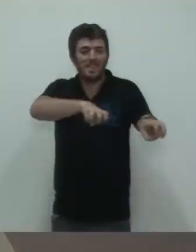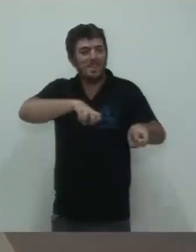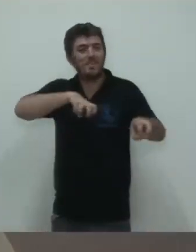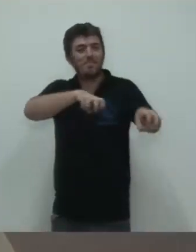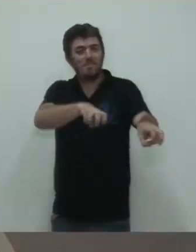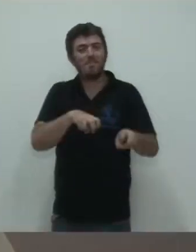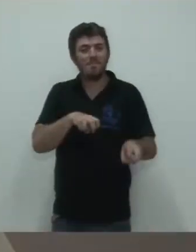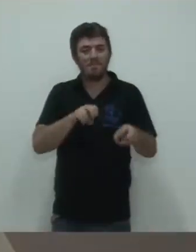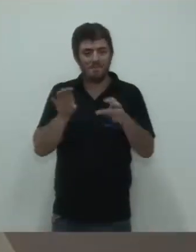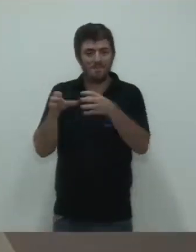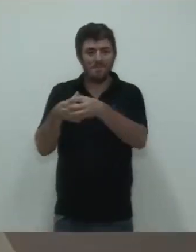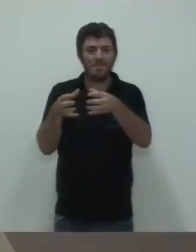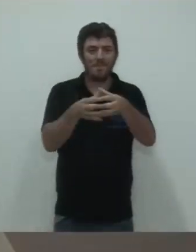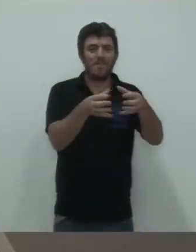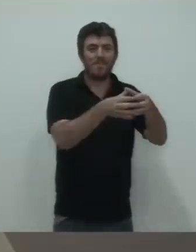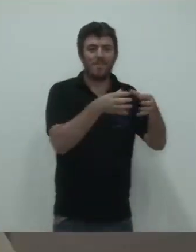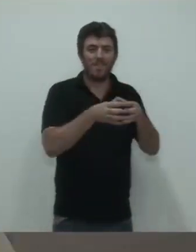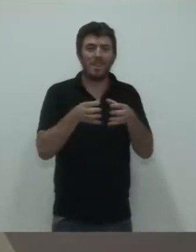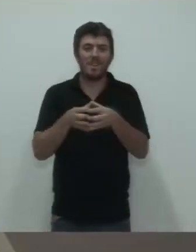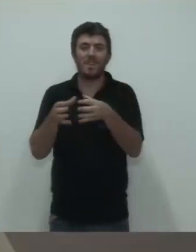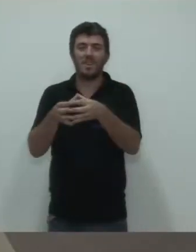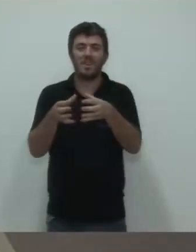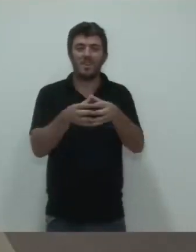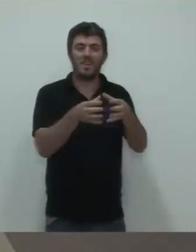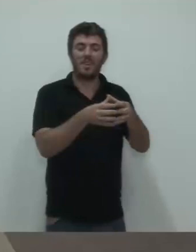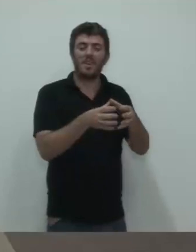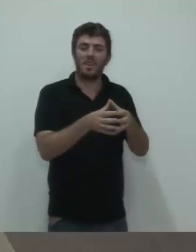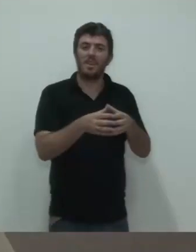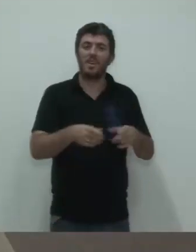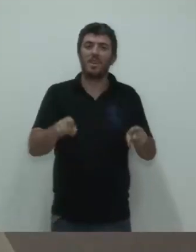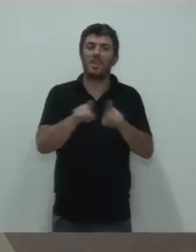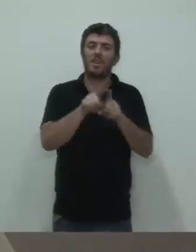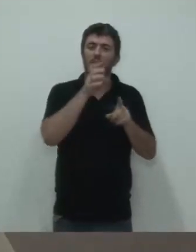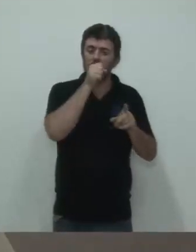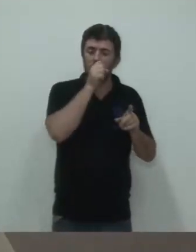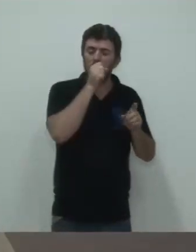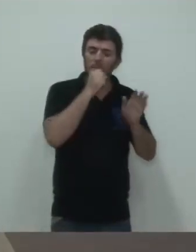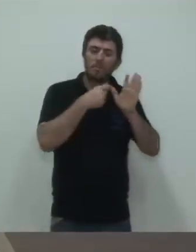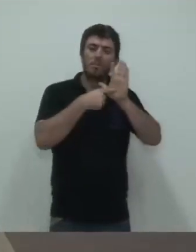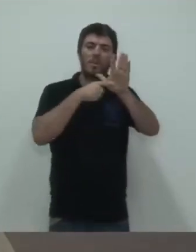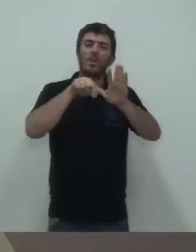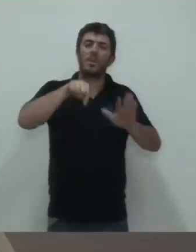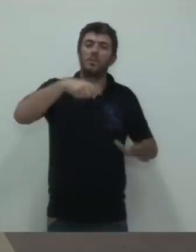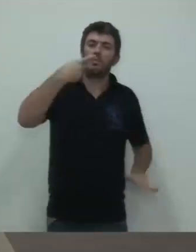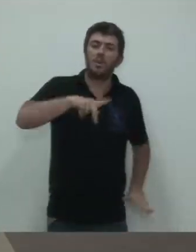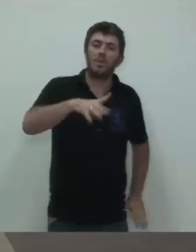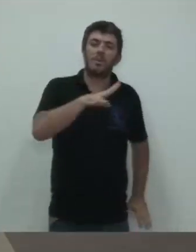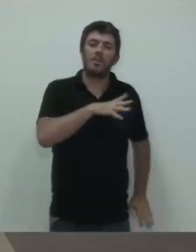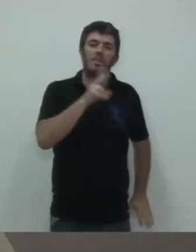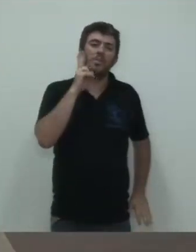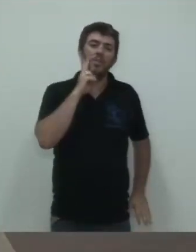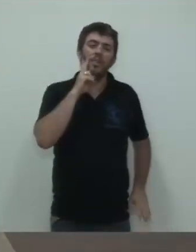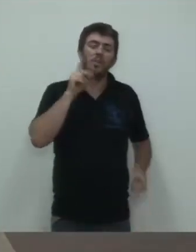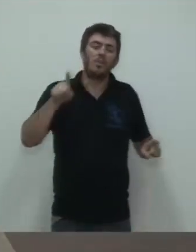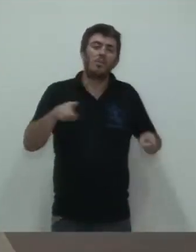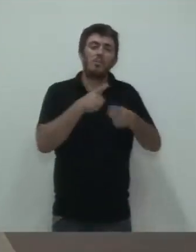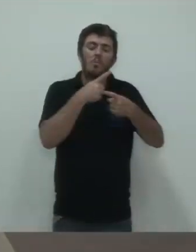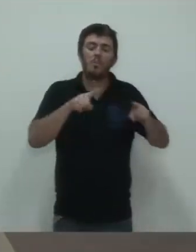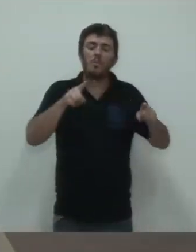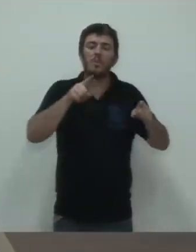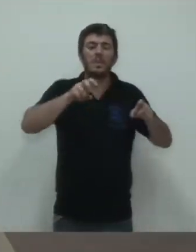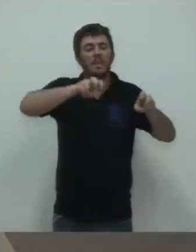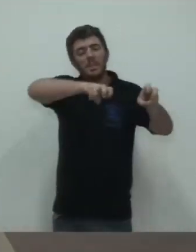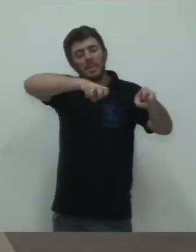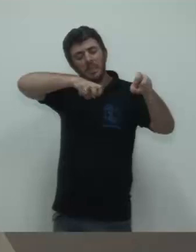apresentação aqui no sábado, à tardinha, da Corporação Musical de Vinhedo, que tem um repertório exclusivo de músicas setanejas,